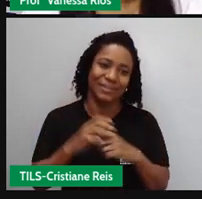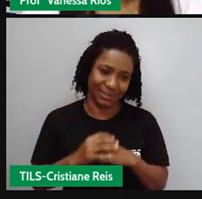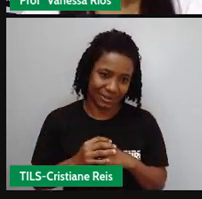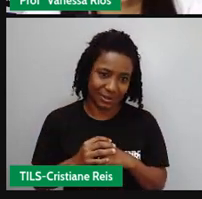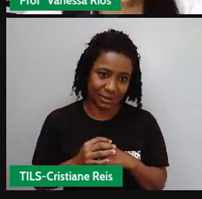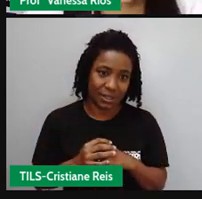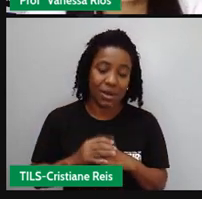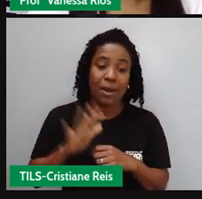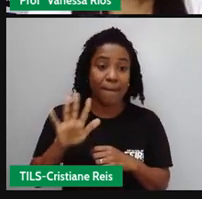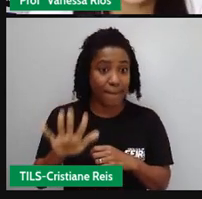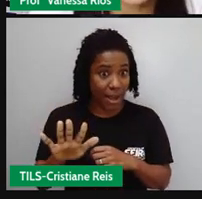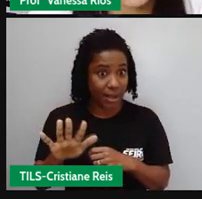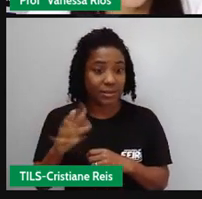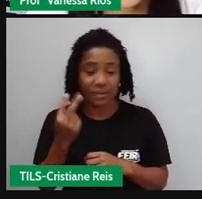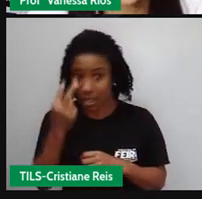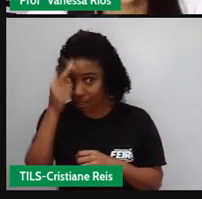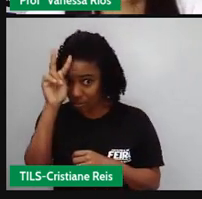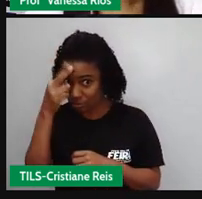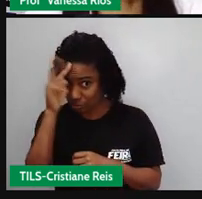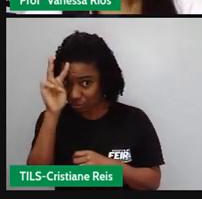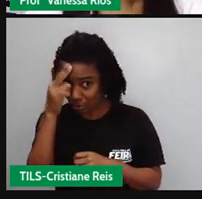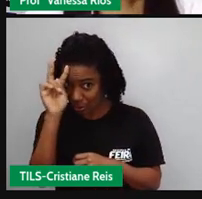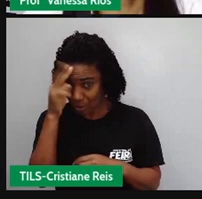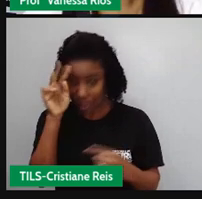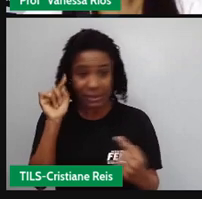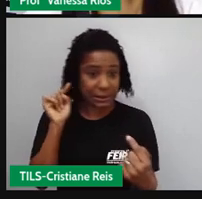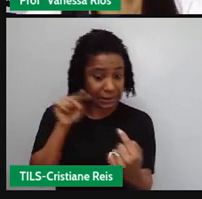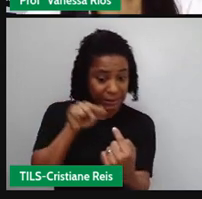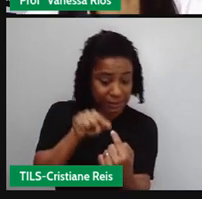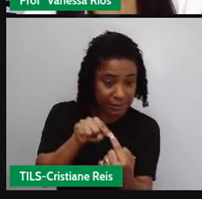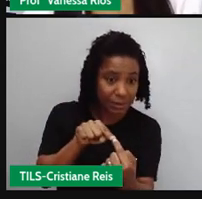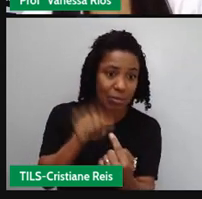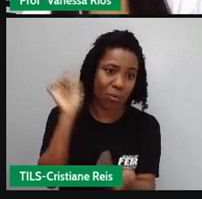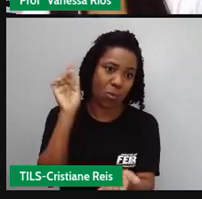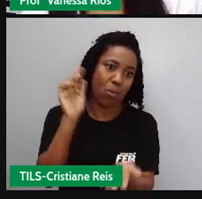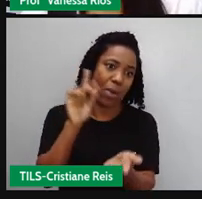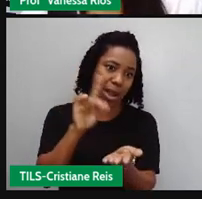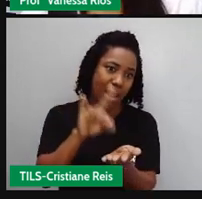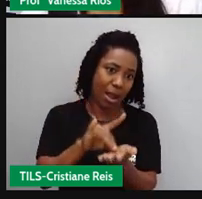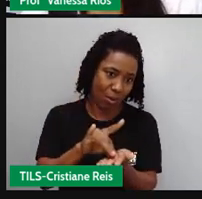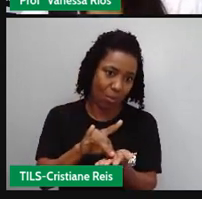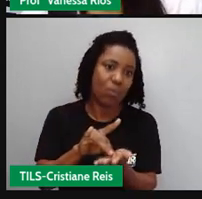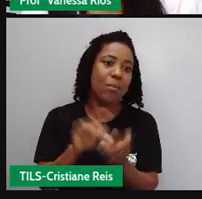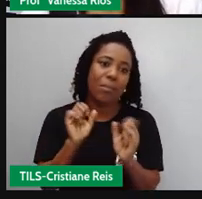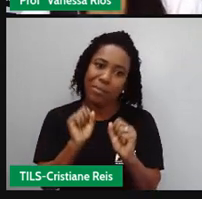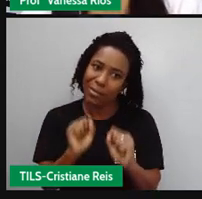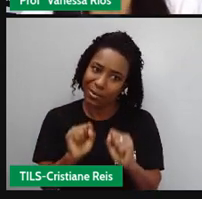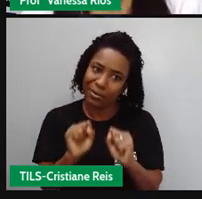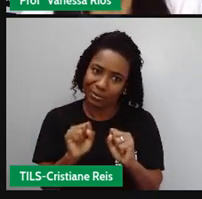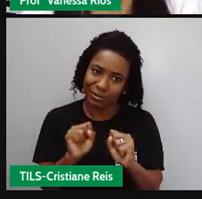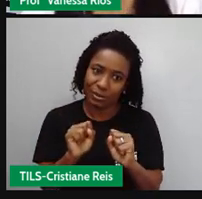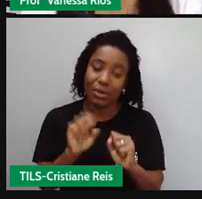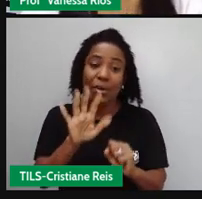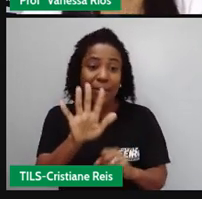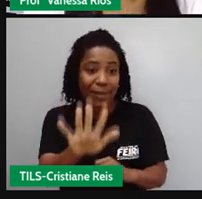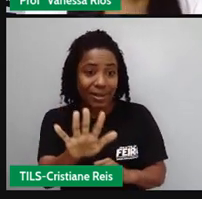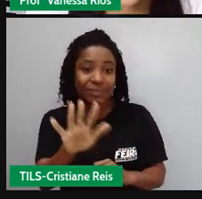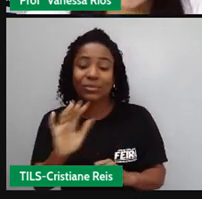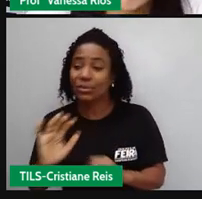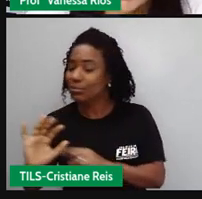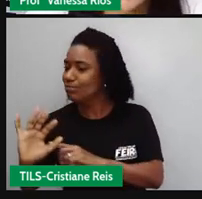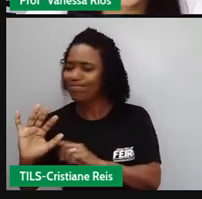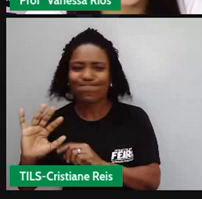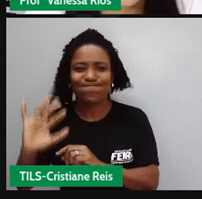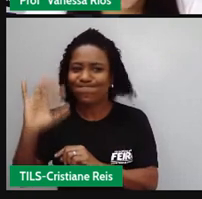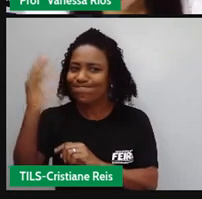contada, narrada, né, através de uma crônica, pode até narrar um fato que não aconteceu, mas um fato que pode